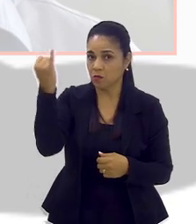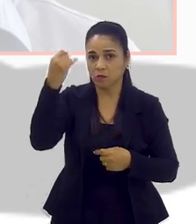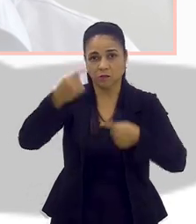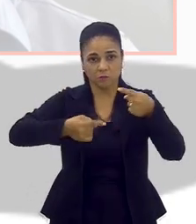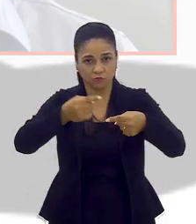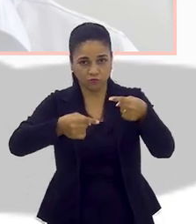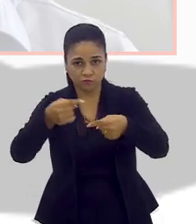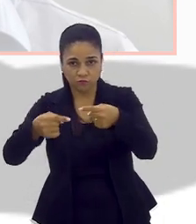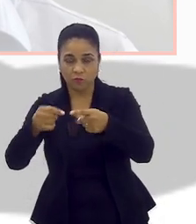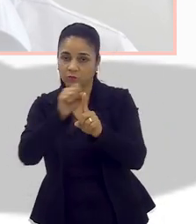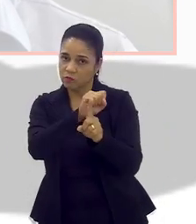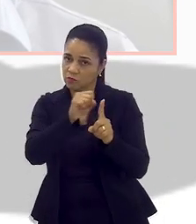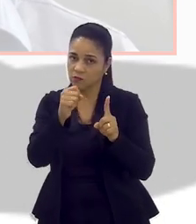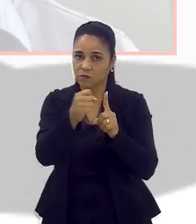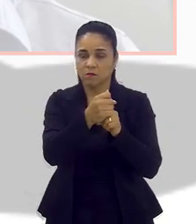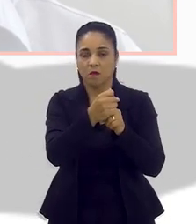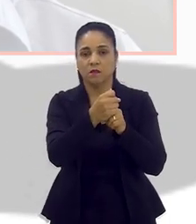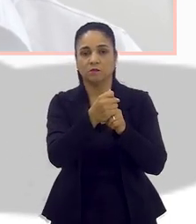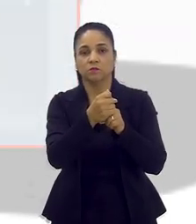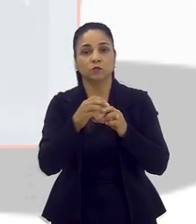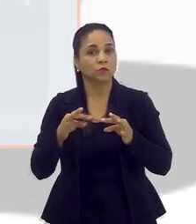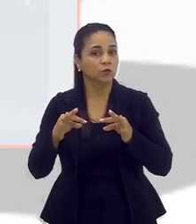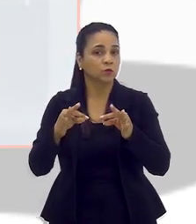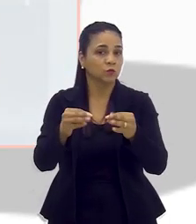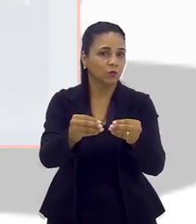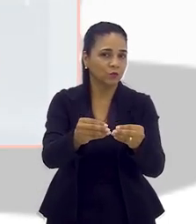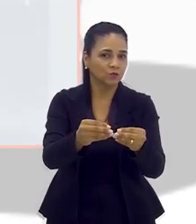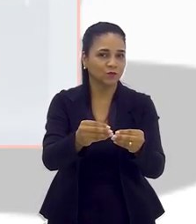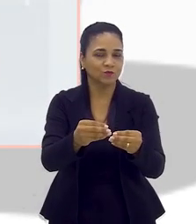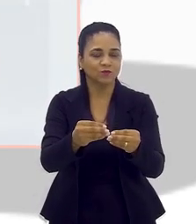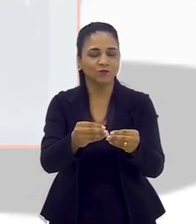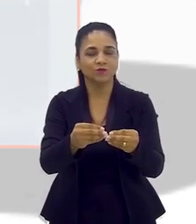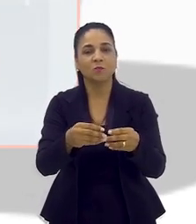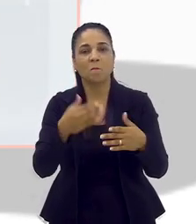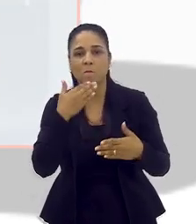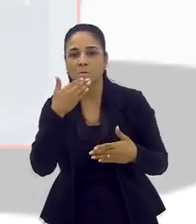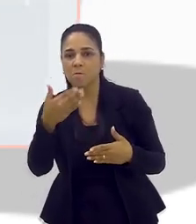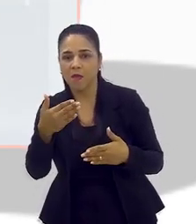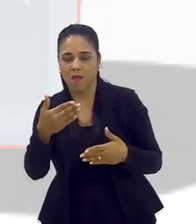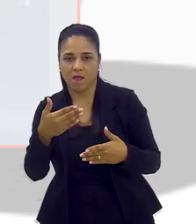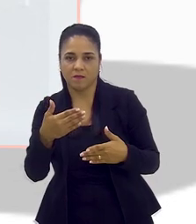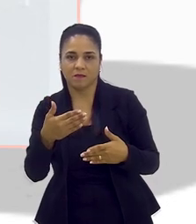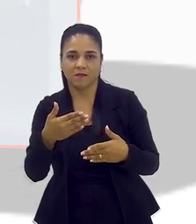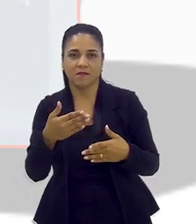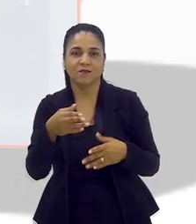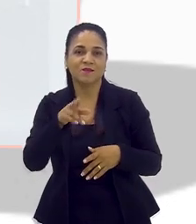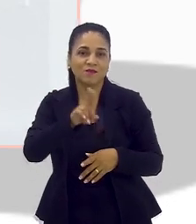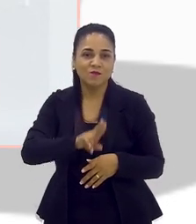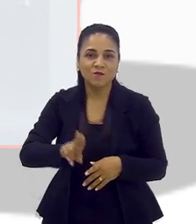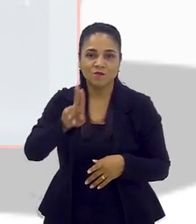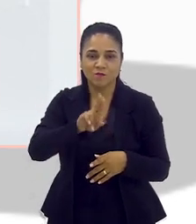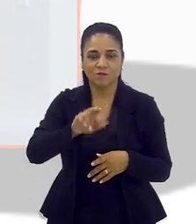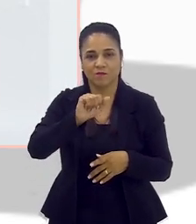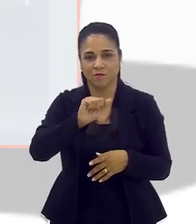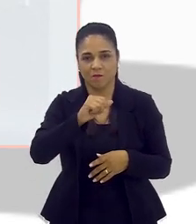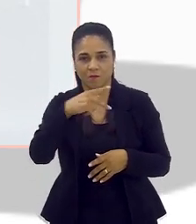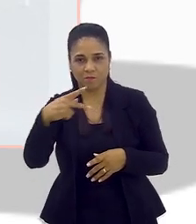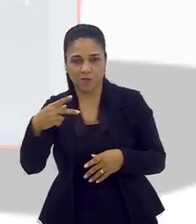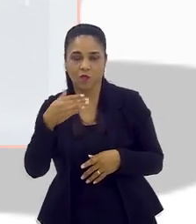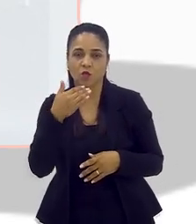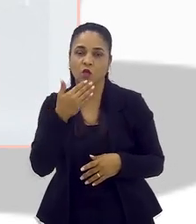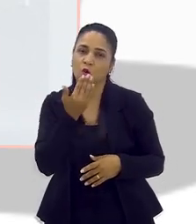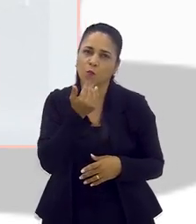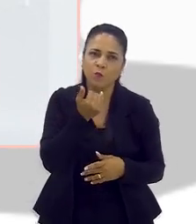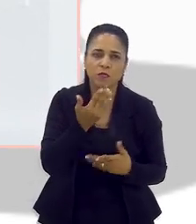e delicado para a nossa sociedade já que todo mundo faz parte do dia a dia da população usar os aplicativos para